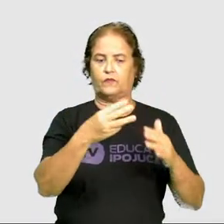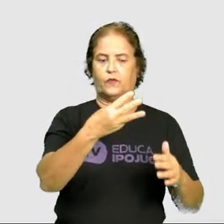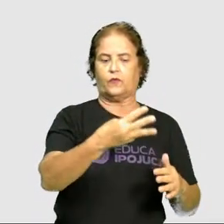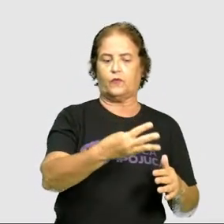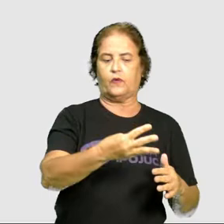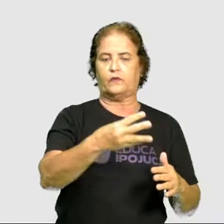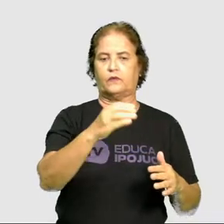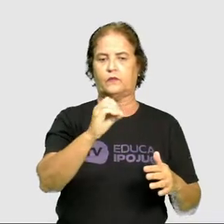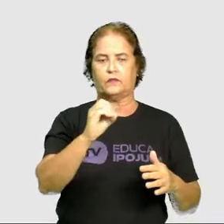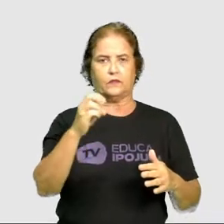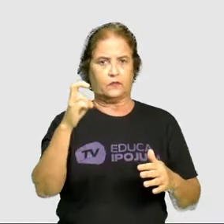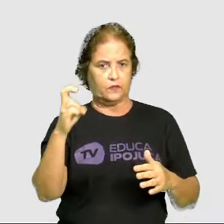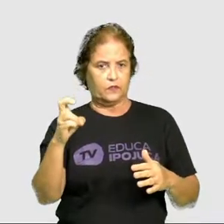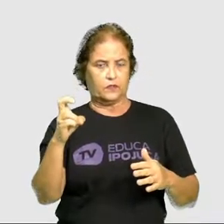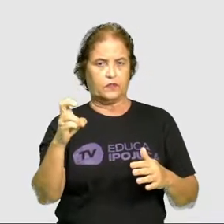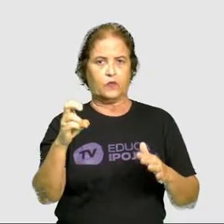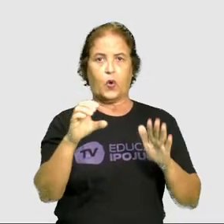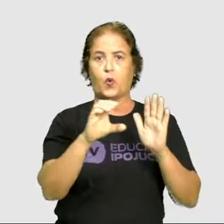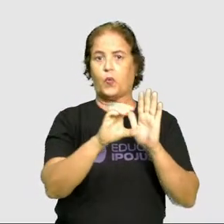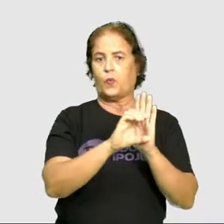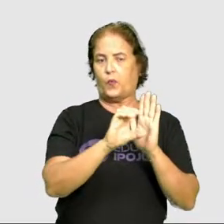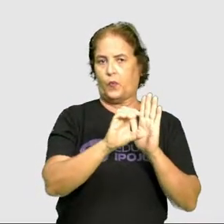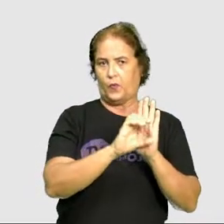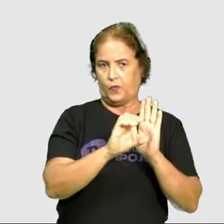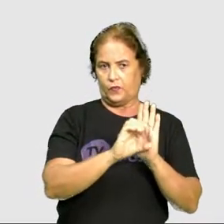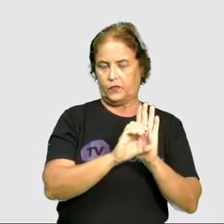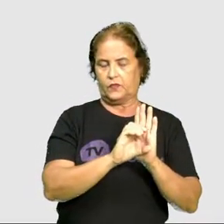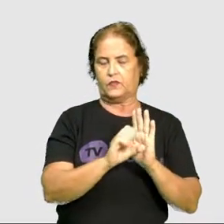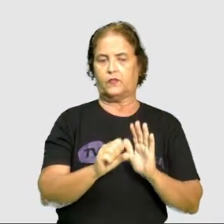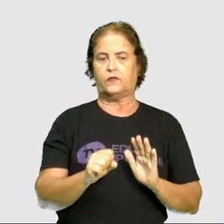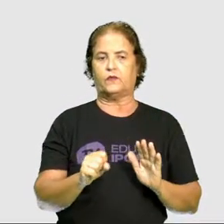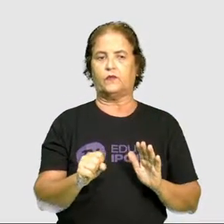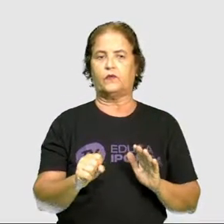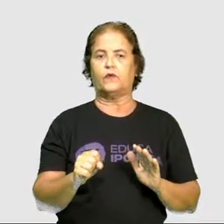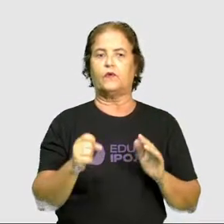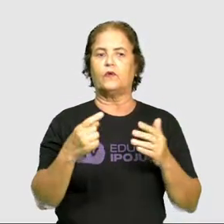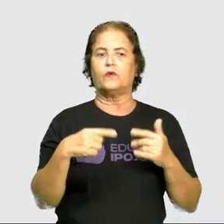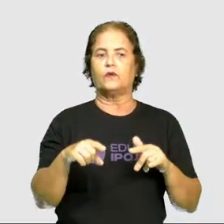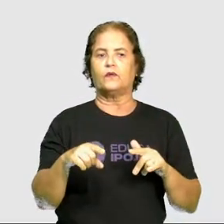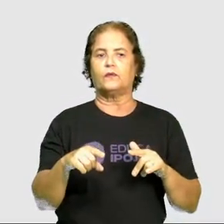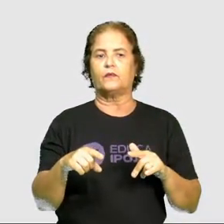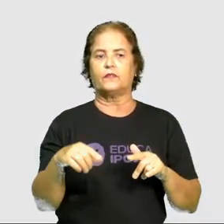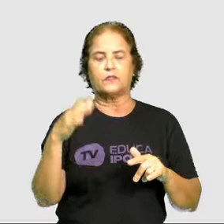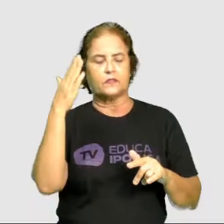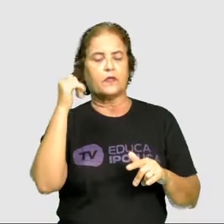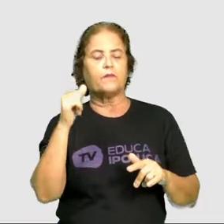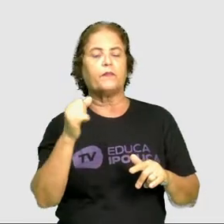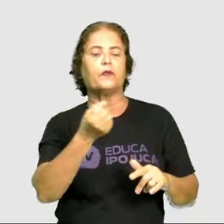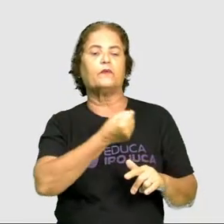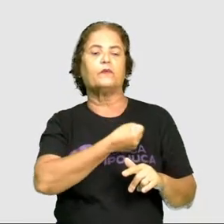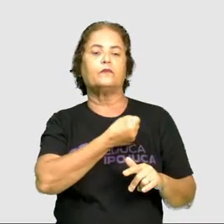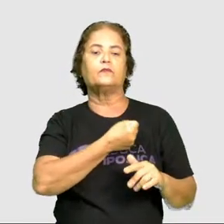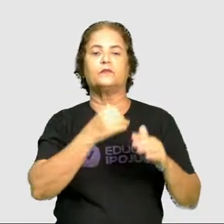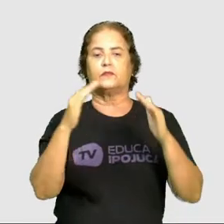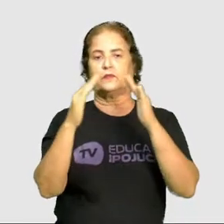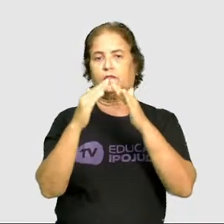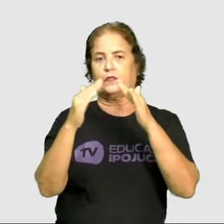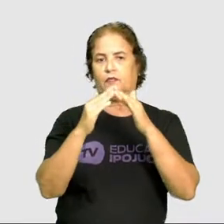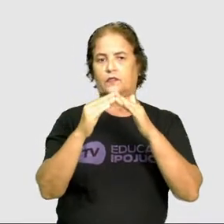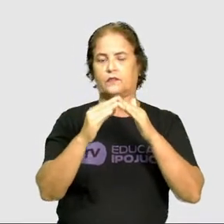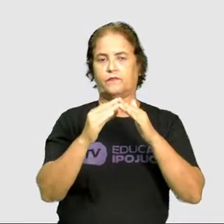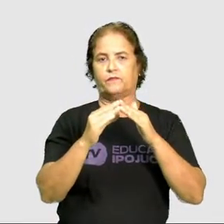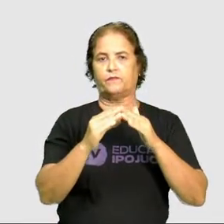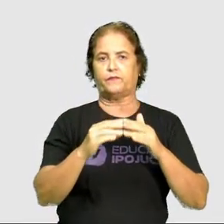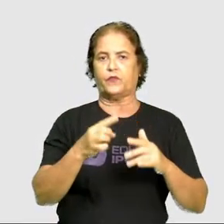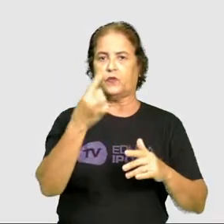codificação. É um código de endereço de referência do número da casa. Já um real